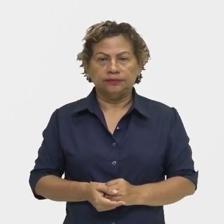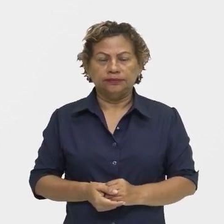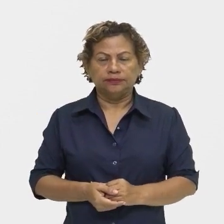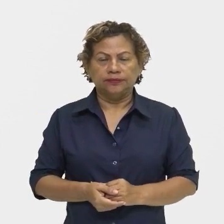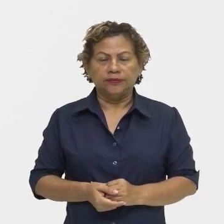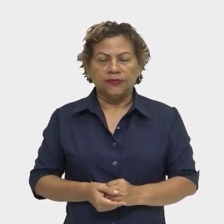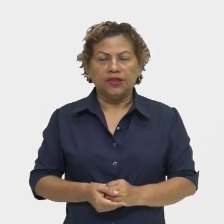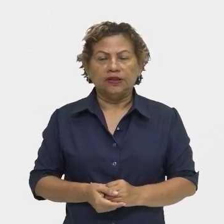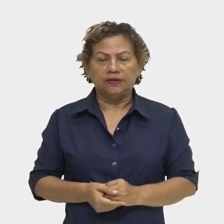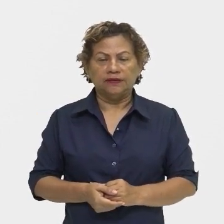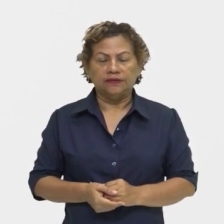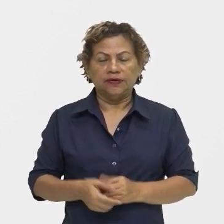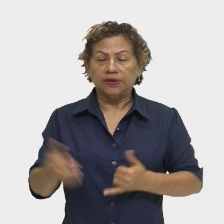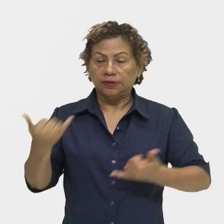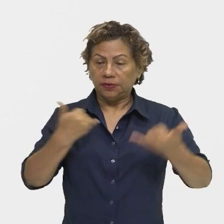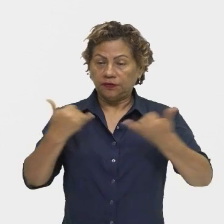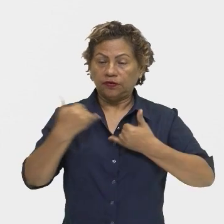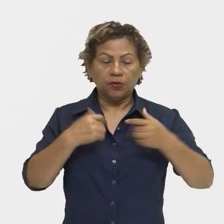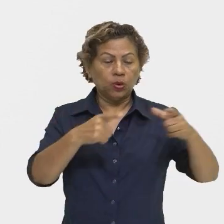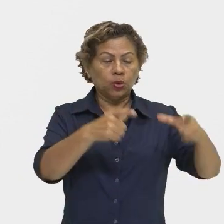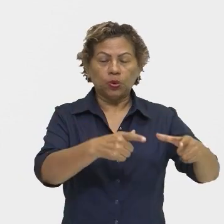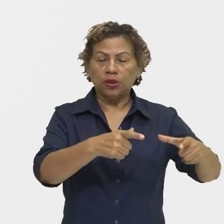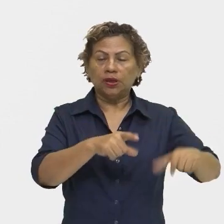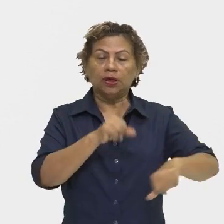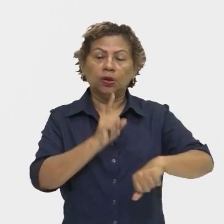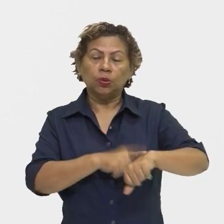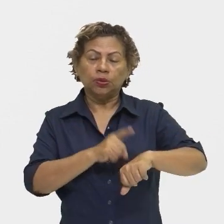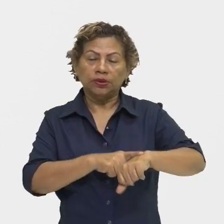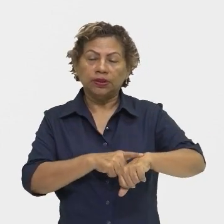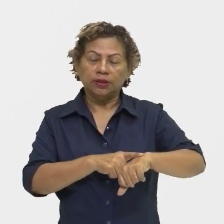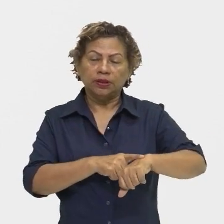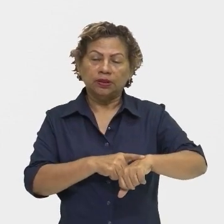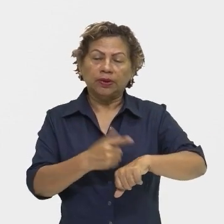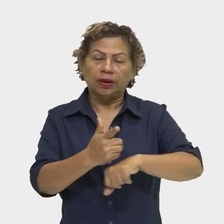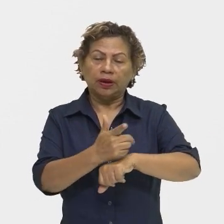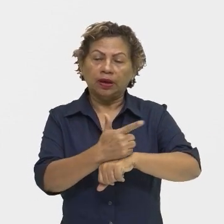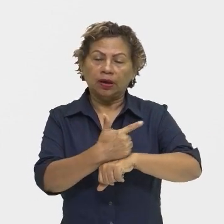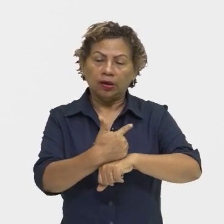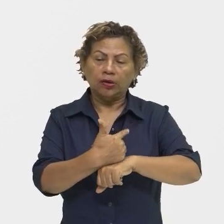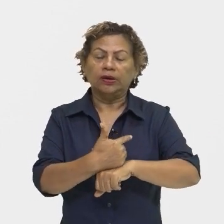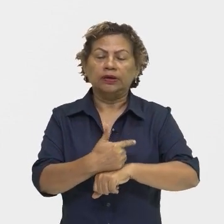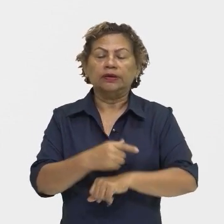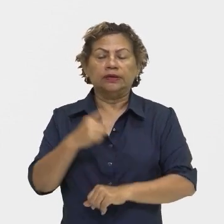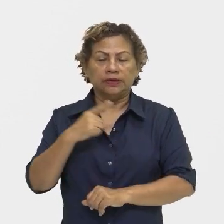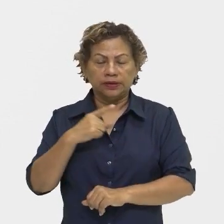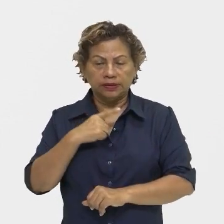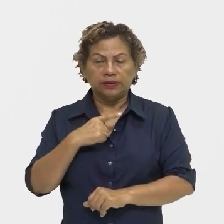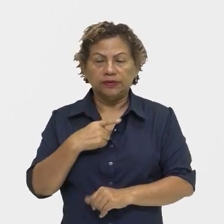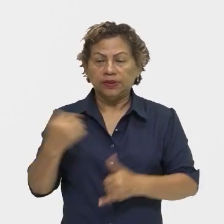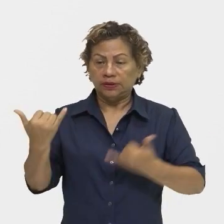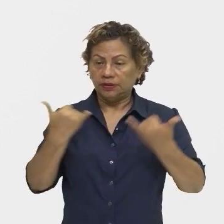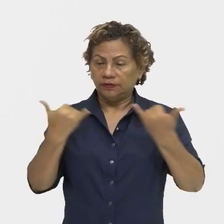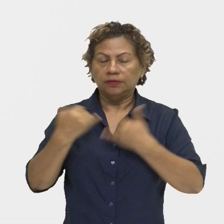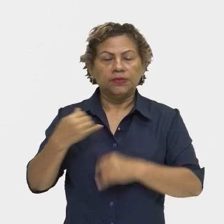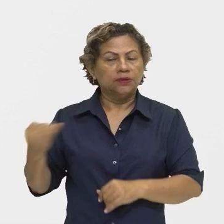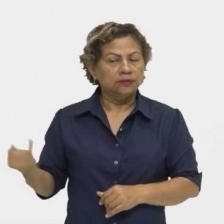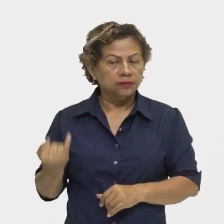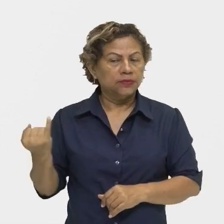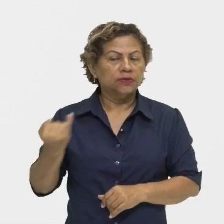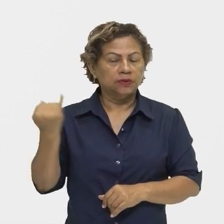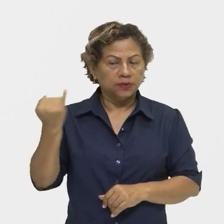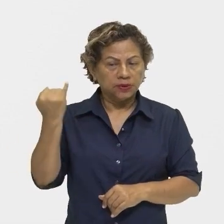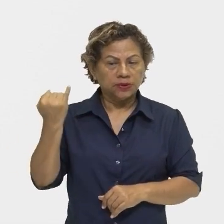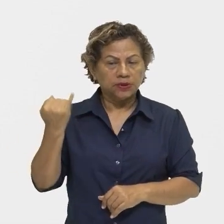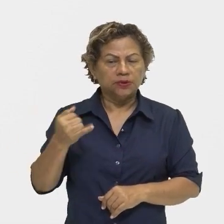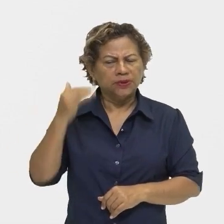apontando o lugar, o tempo que aconteceu, a hora que ocorreu. Então, essas informações, elas são importantes para